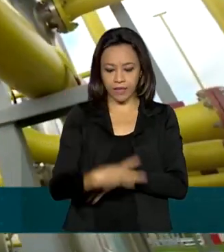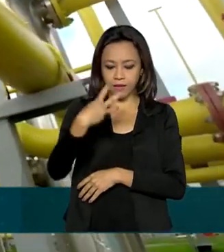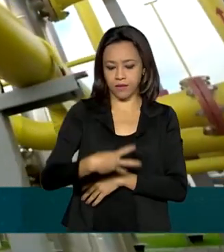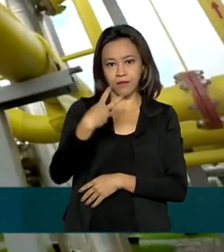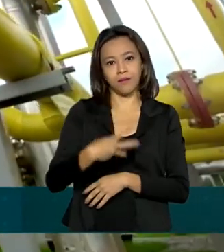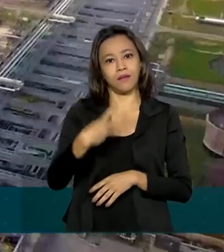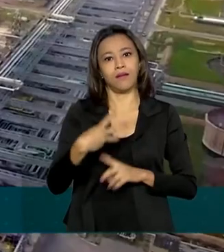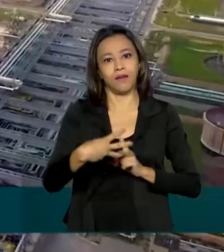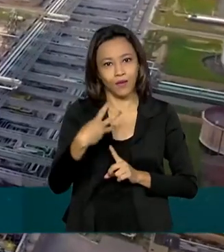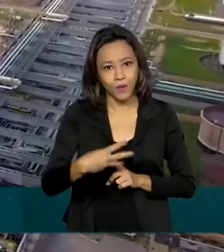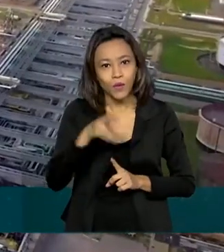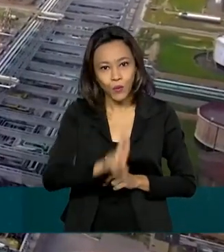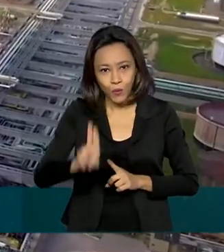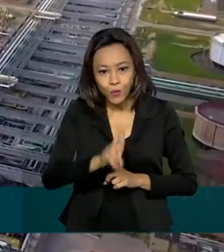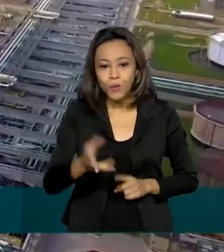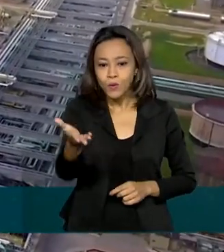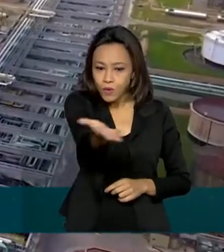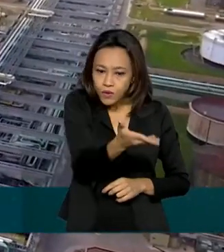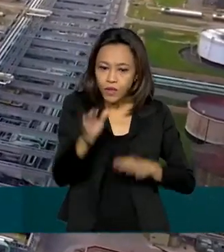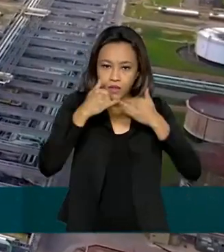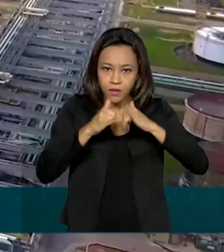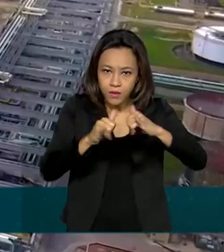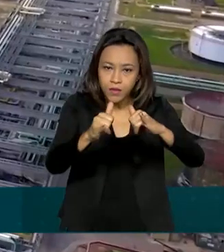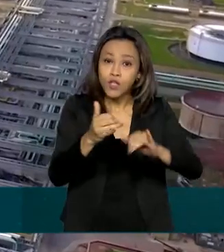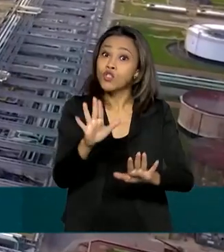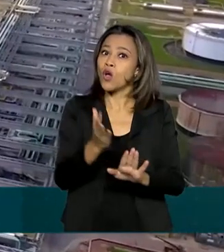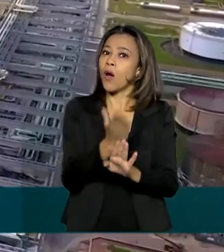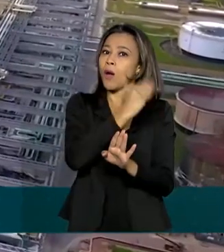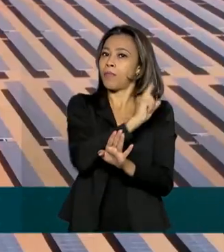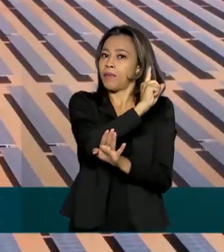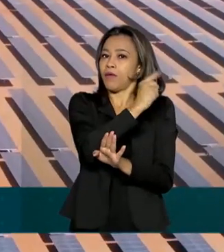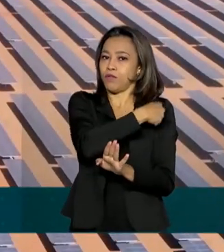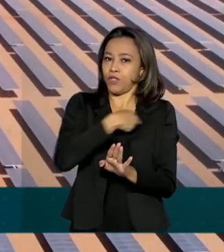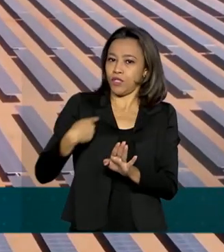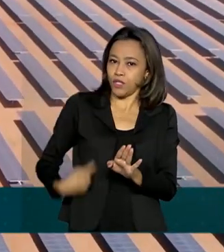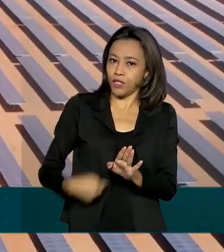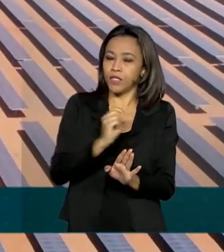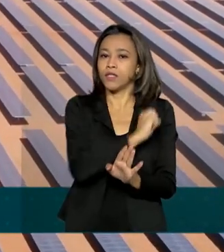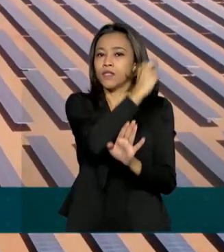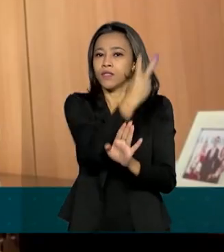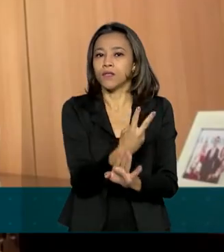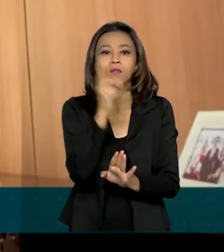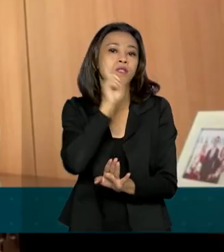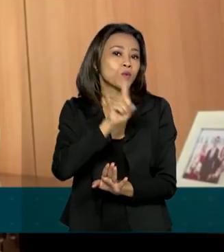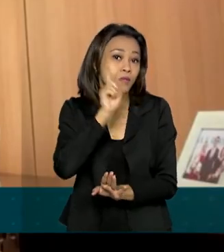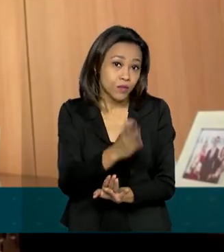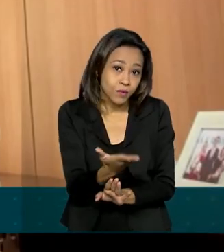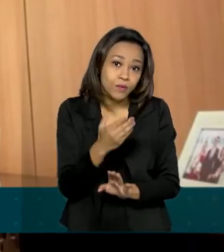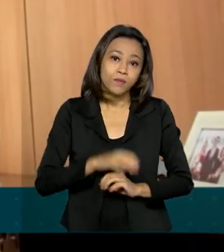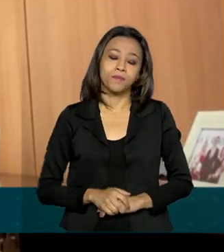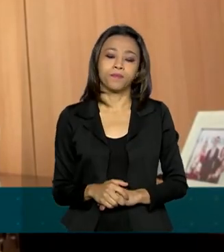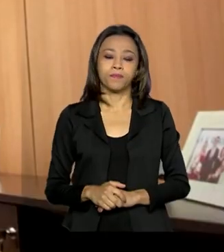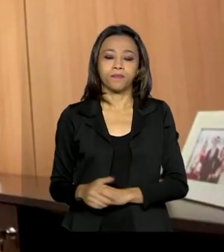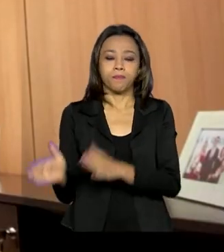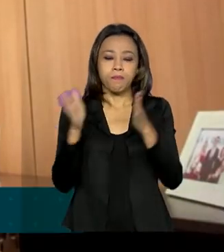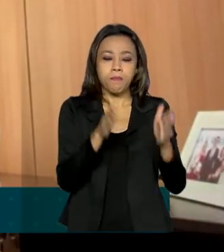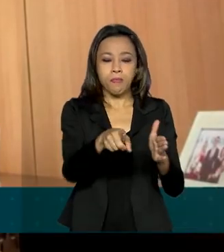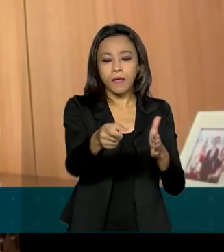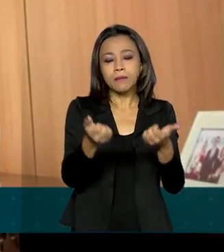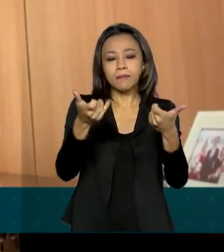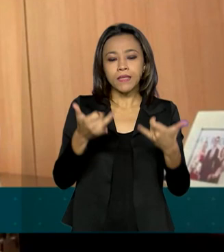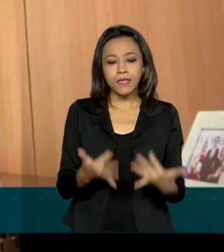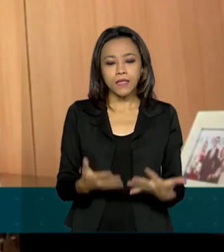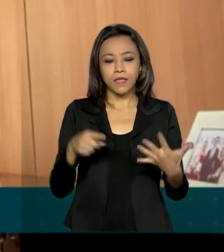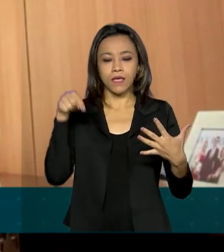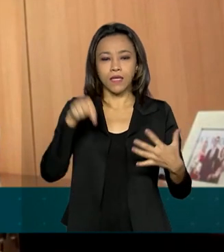renováveis instaladas, ficando atrás apenas da China e dos Estados Unidos. O sistema de compensação de energia